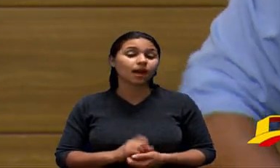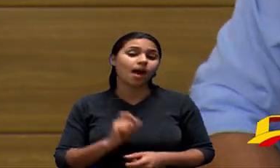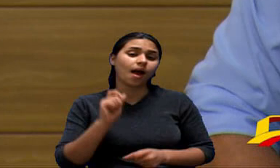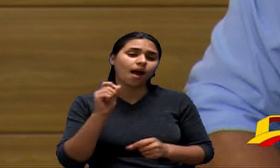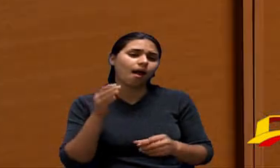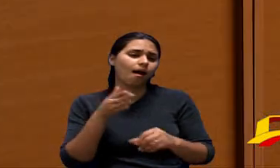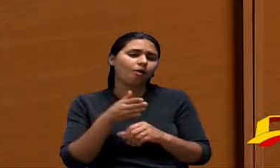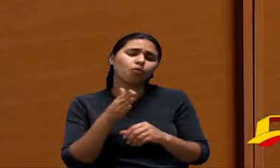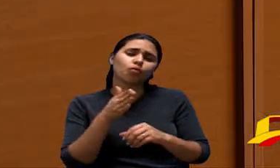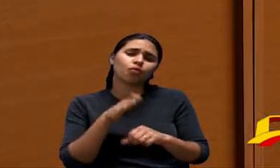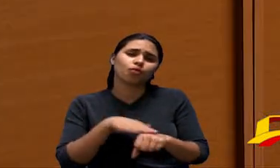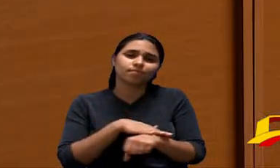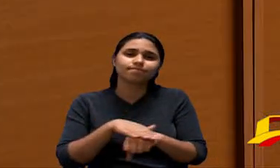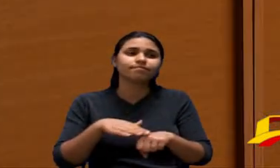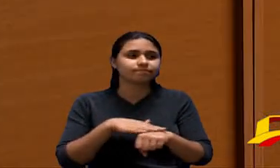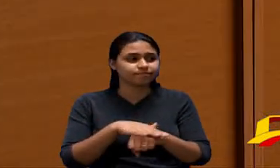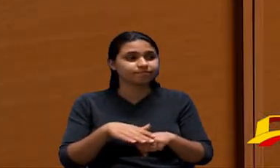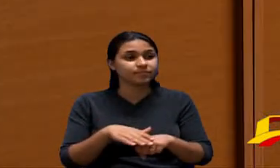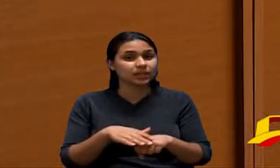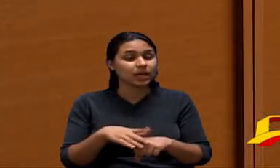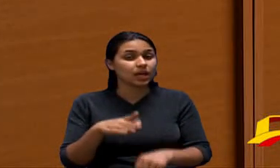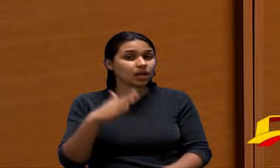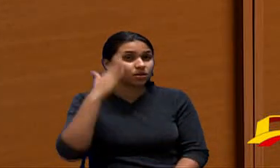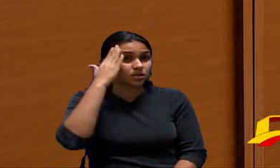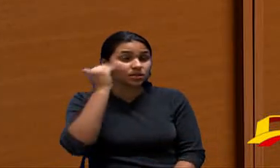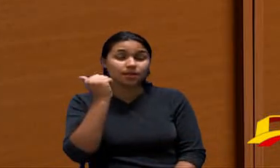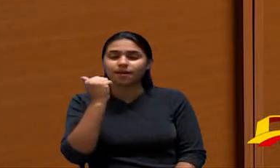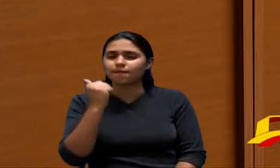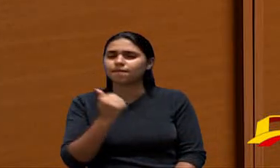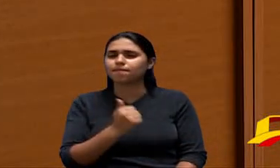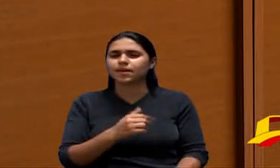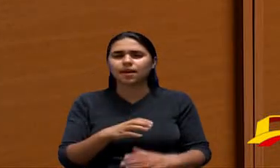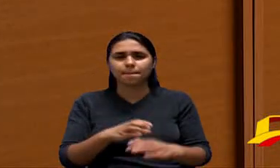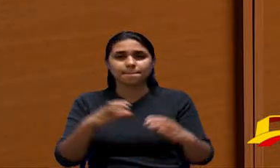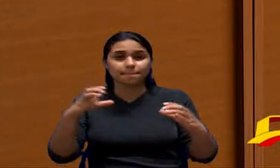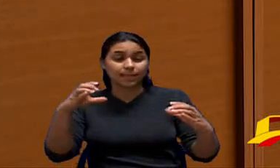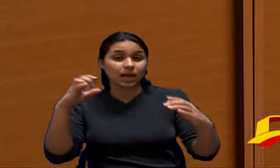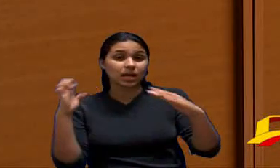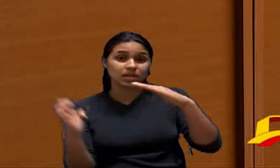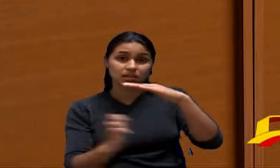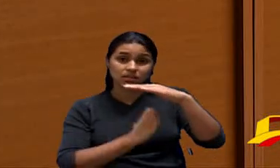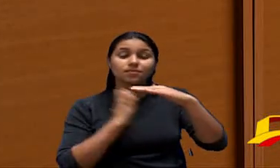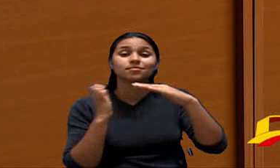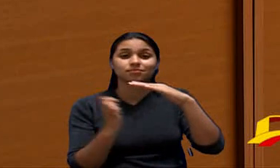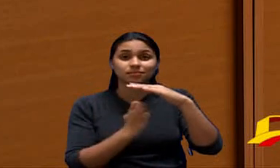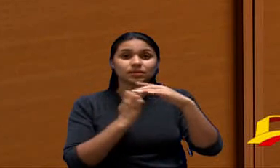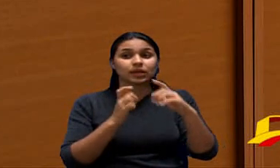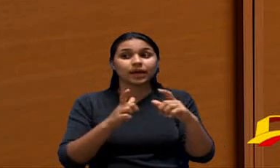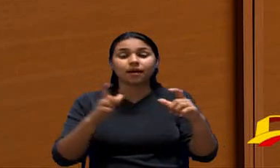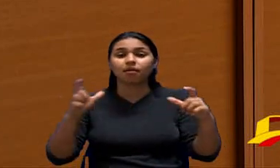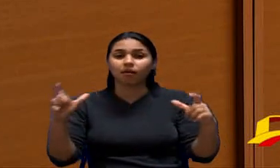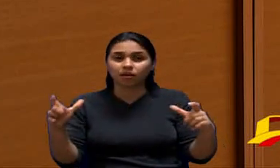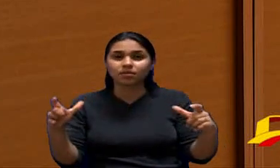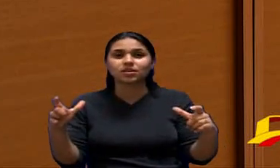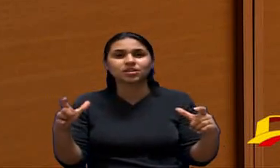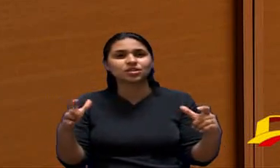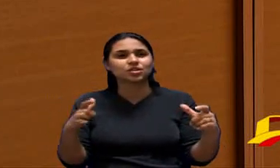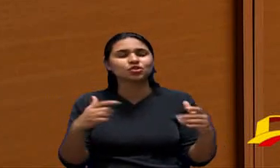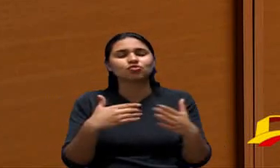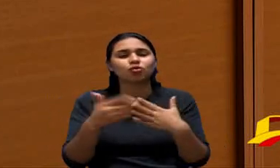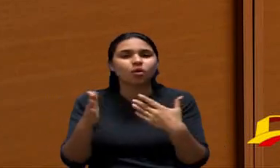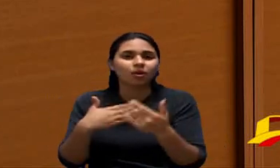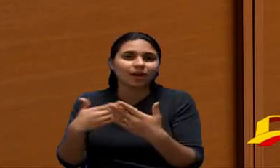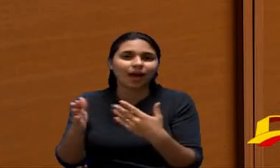eu sei que existe no Brasil grandes empresas que fabricam essas grandes mangueiras para todos os tipos de